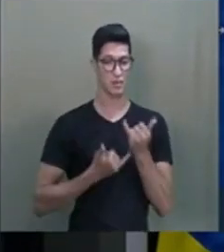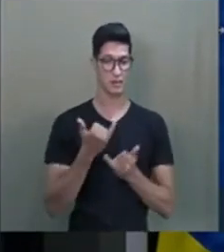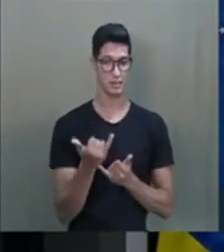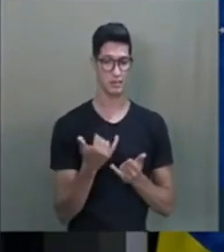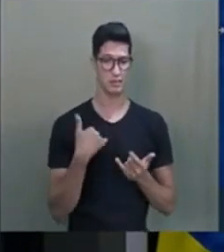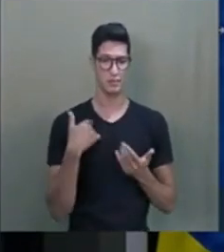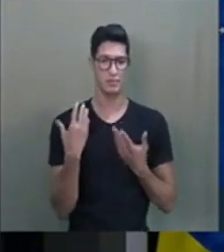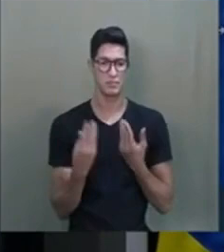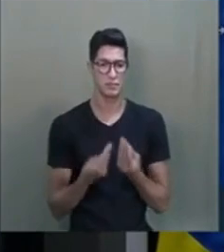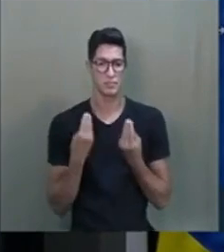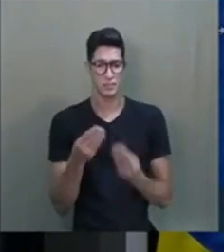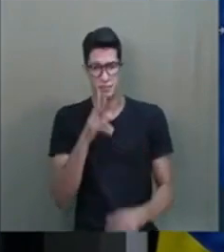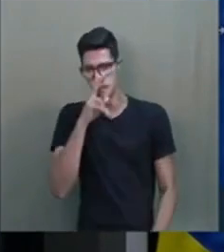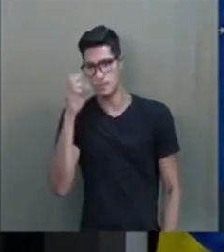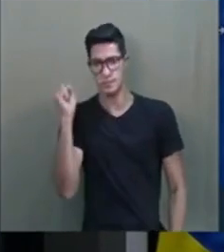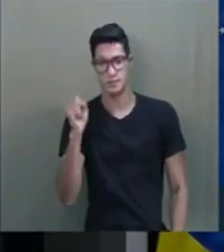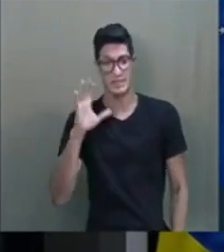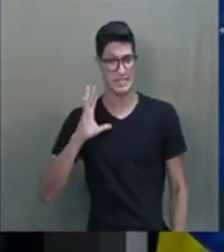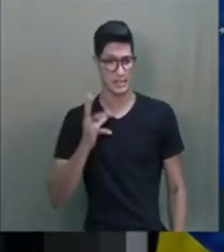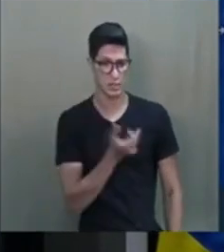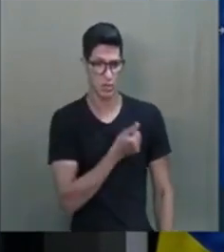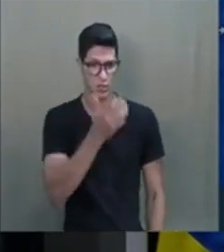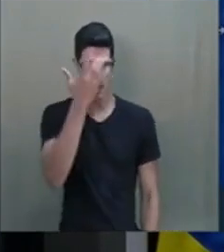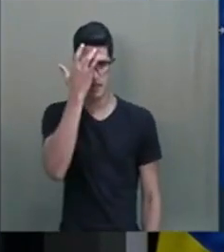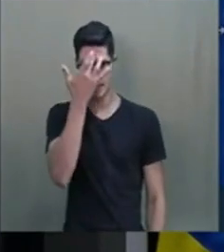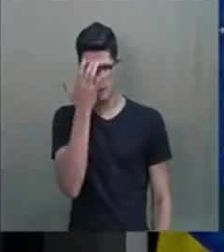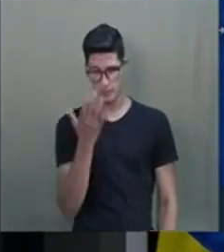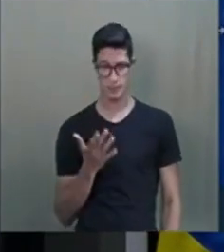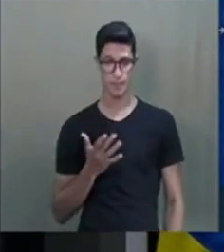Eu falei, gente, que forte, salvar a Índia por quê?